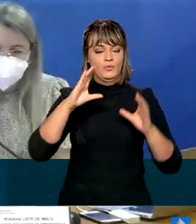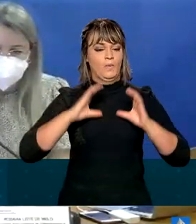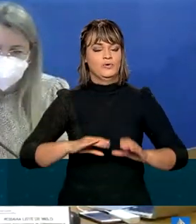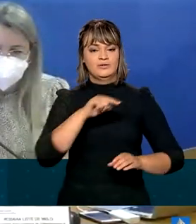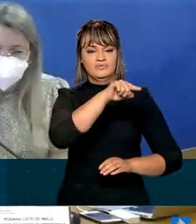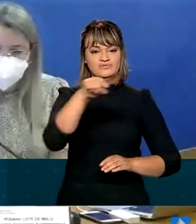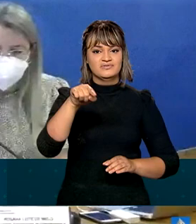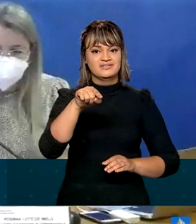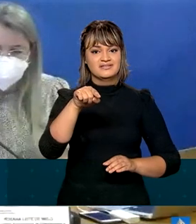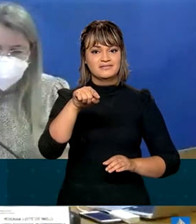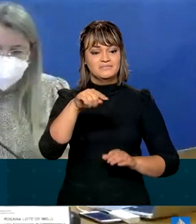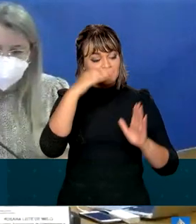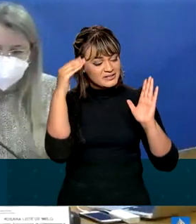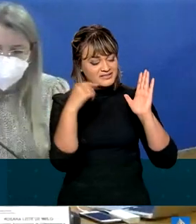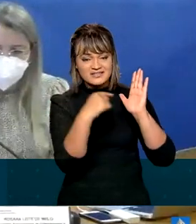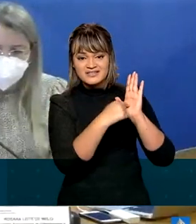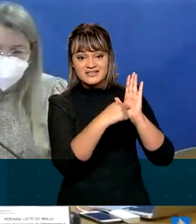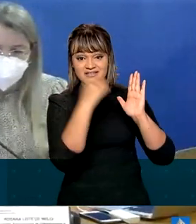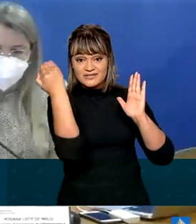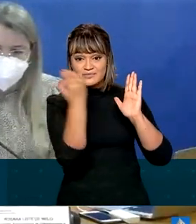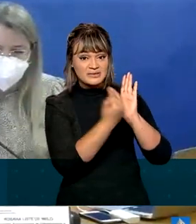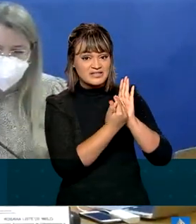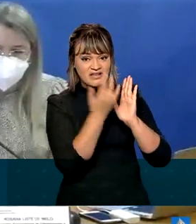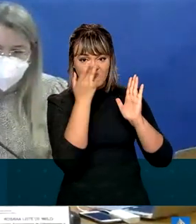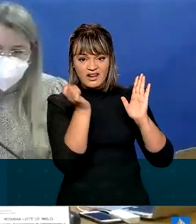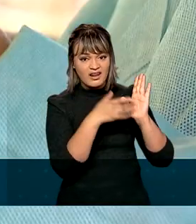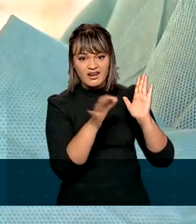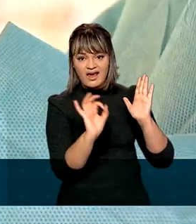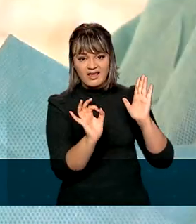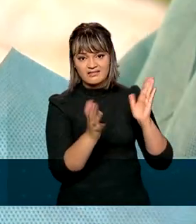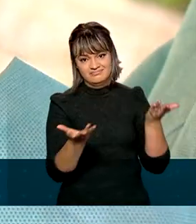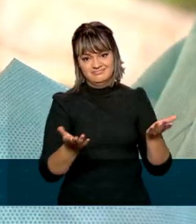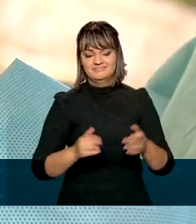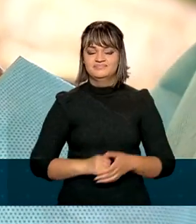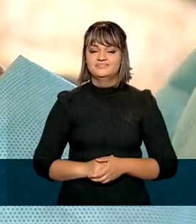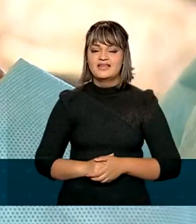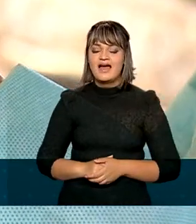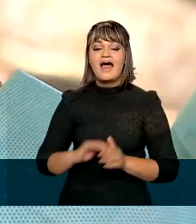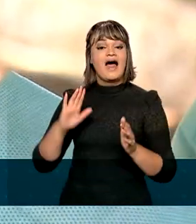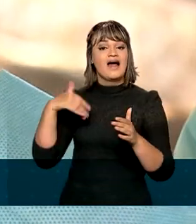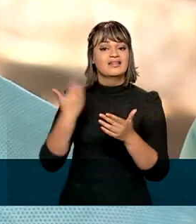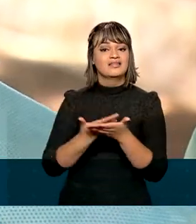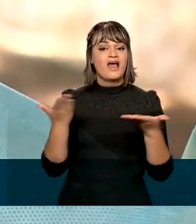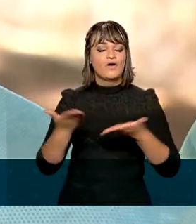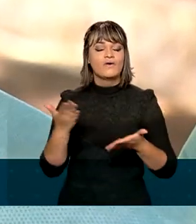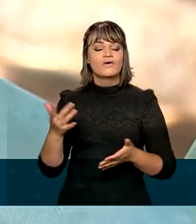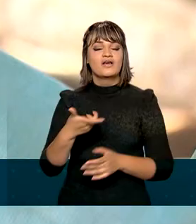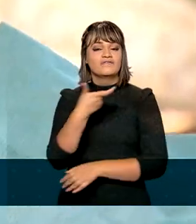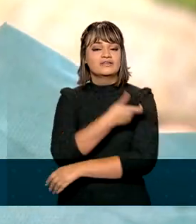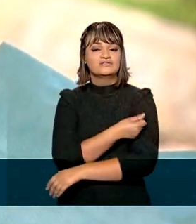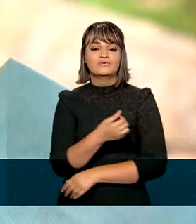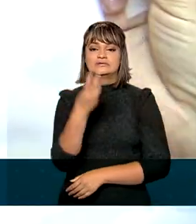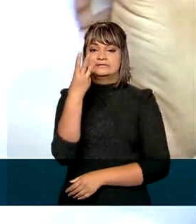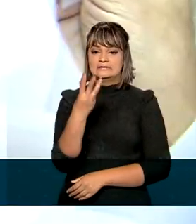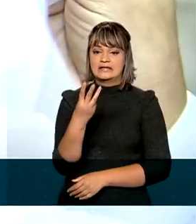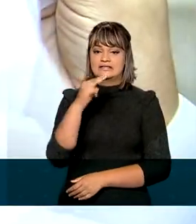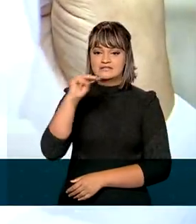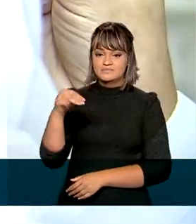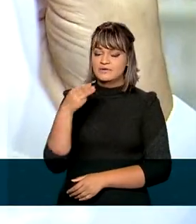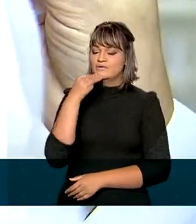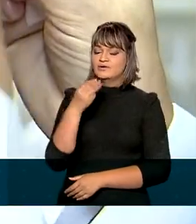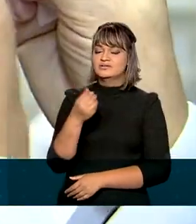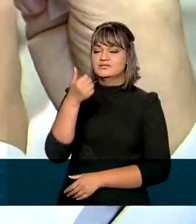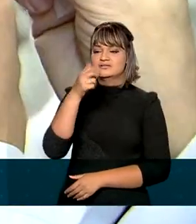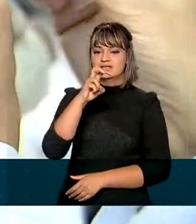tomadas fora das recomendações sanitárias do país. Até agora, foram vacinados 3 milhões e